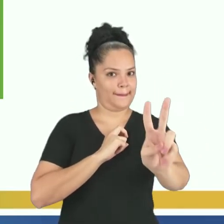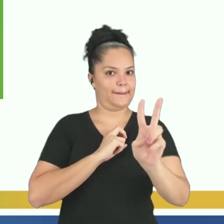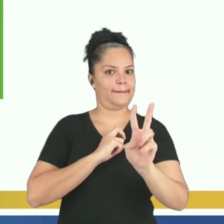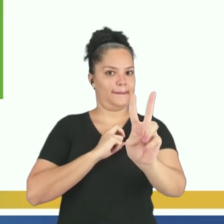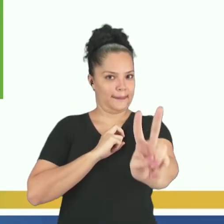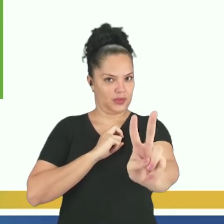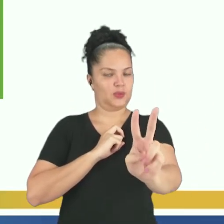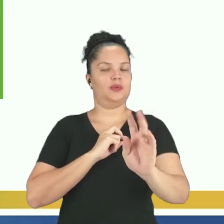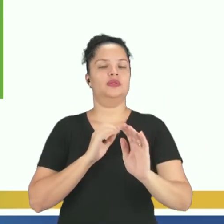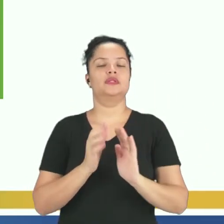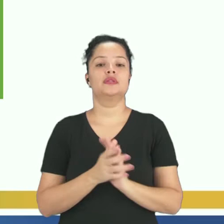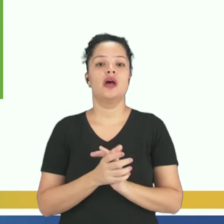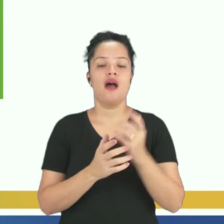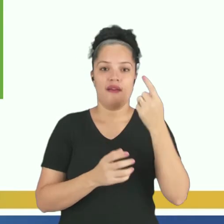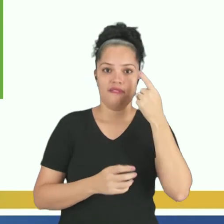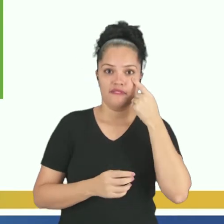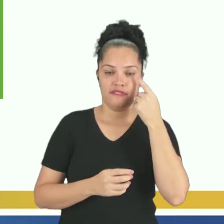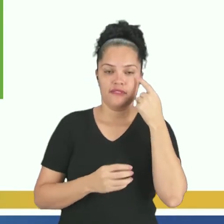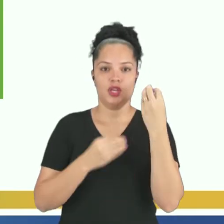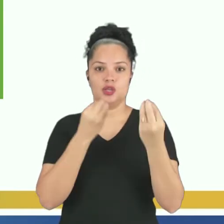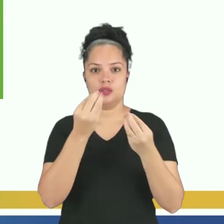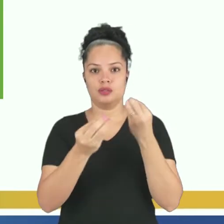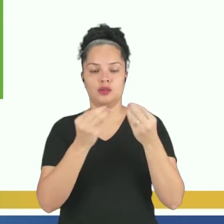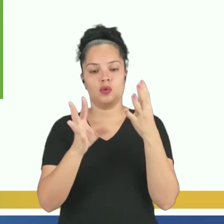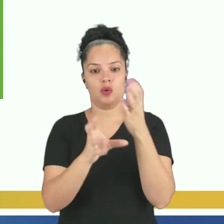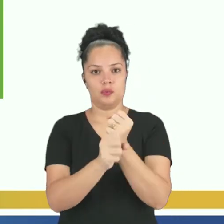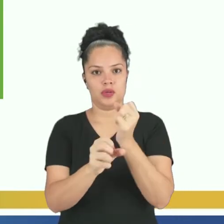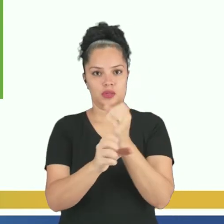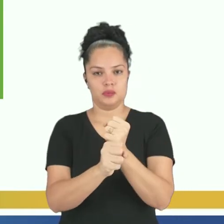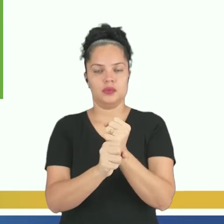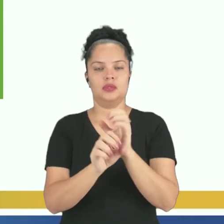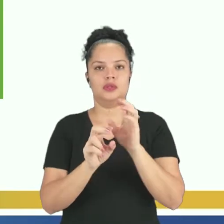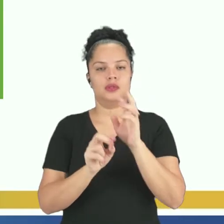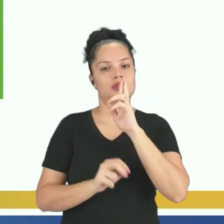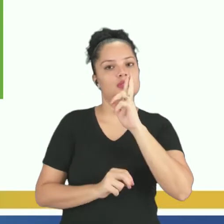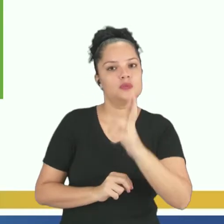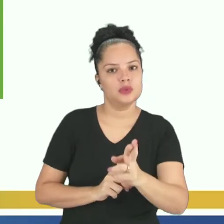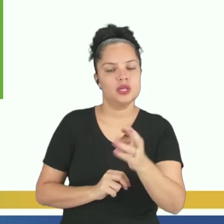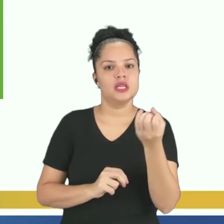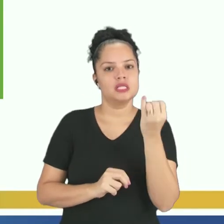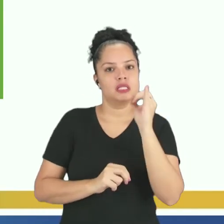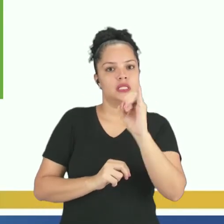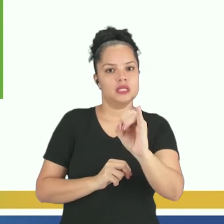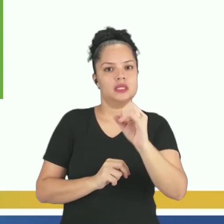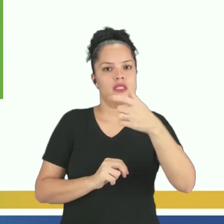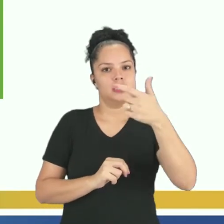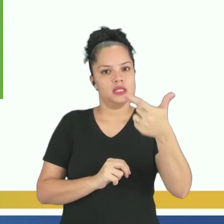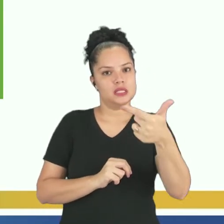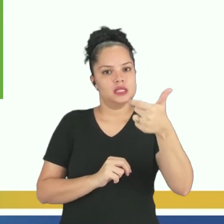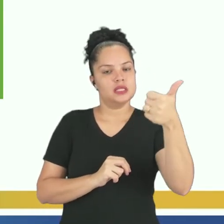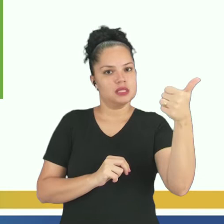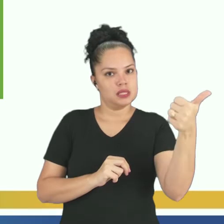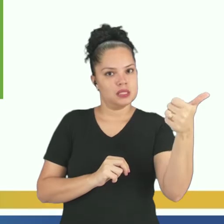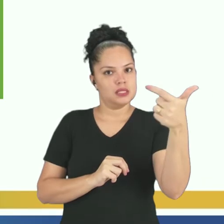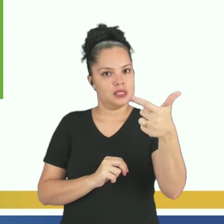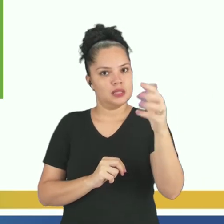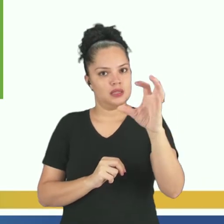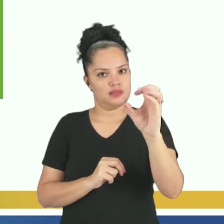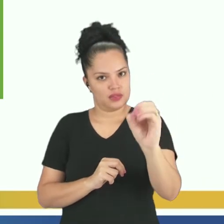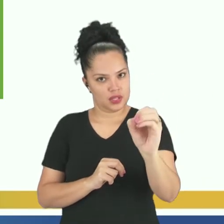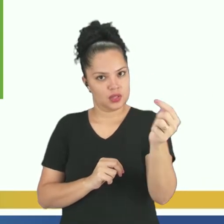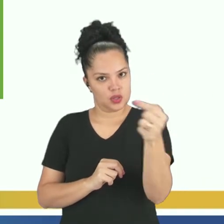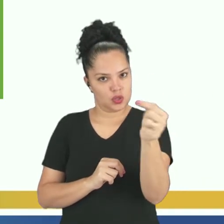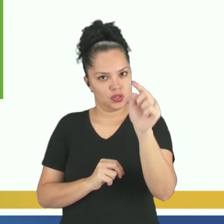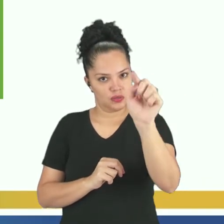Então, repare que nós poderíamos fazer esse problema assim. Se você pegar o 120 e dividir para cinco,